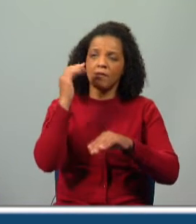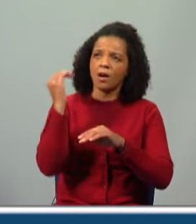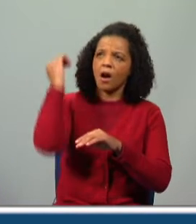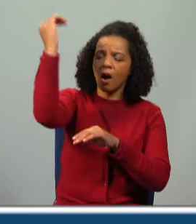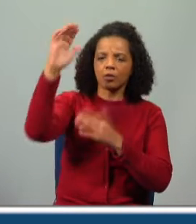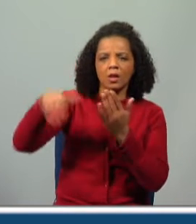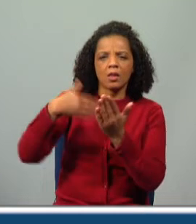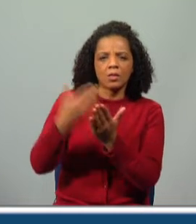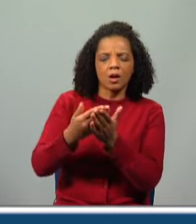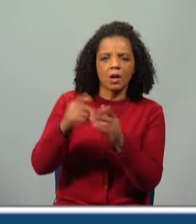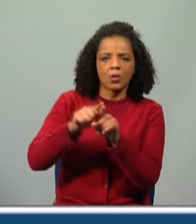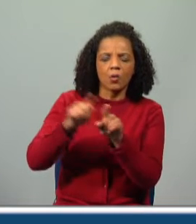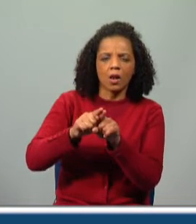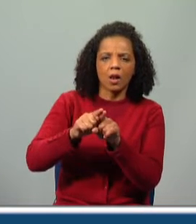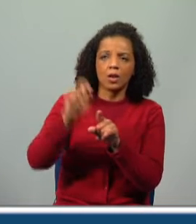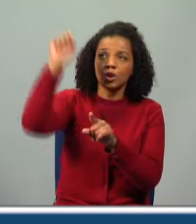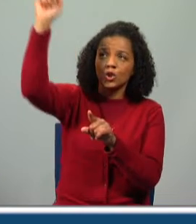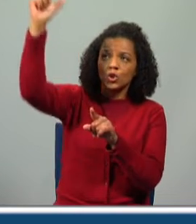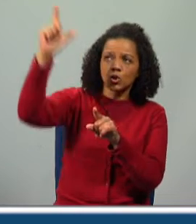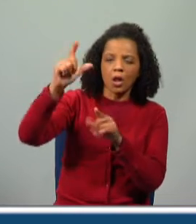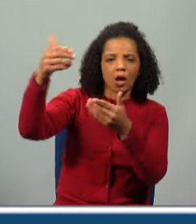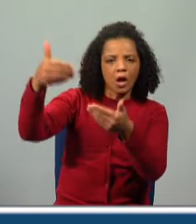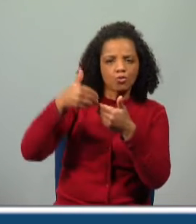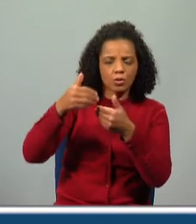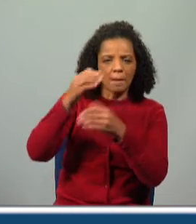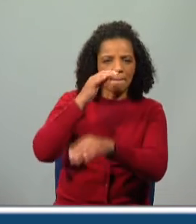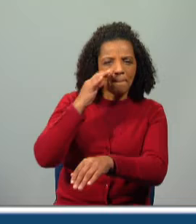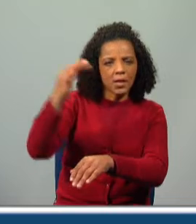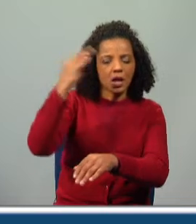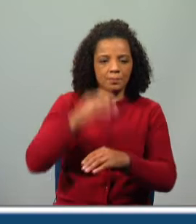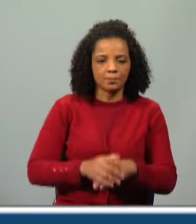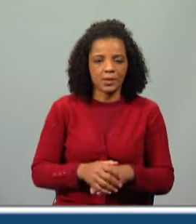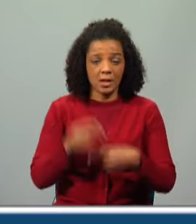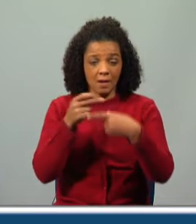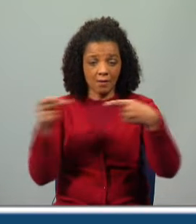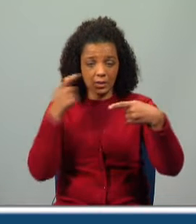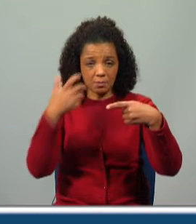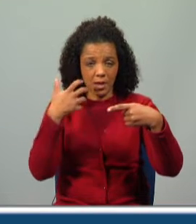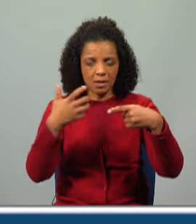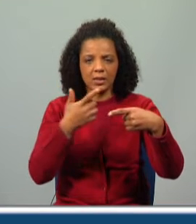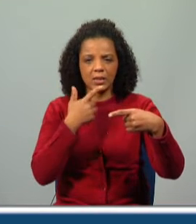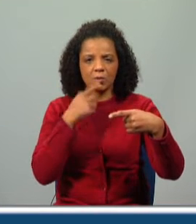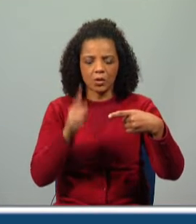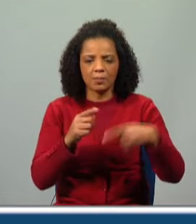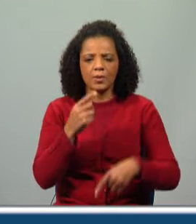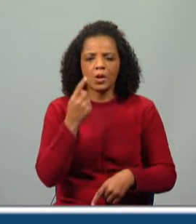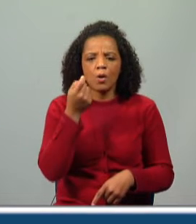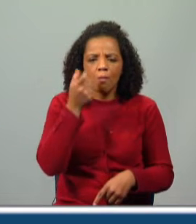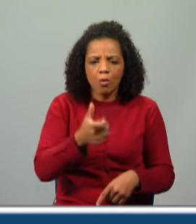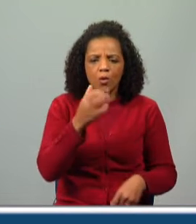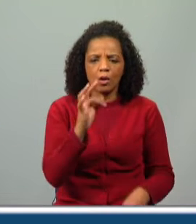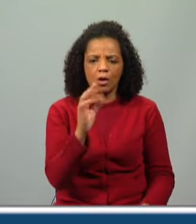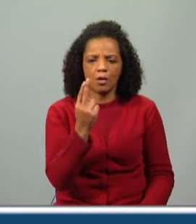adquirido um pouco de fulgor do sol. Então, a expressão sublinhada significa, esta expressão que diz um pouco de